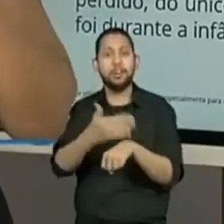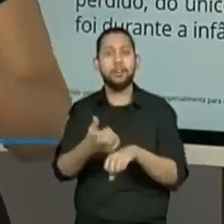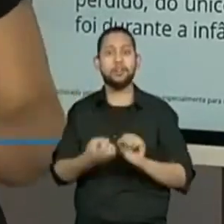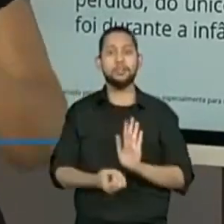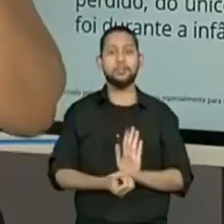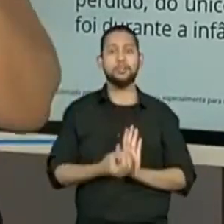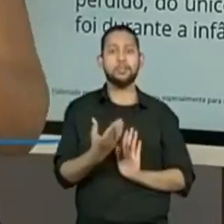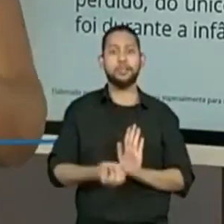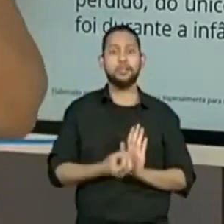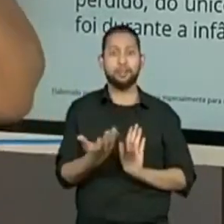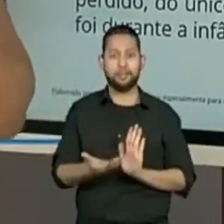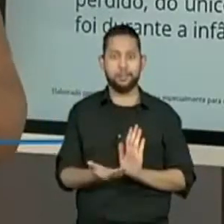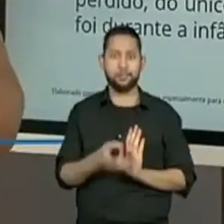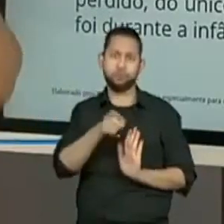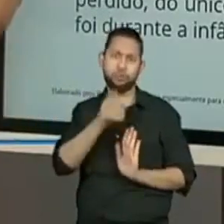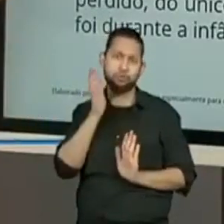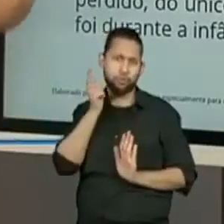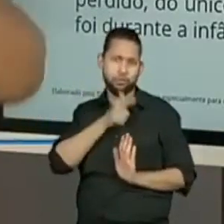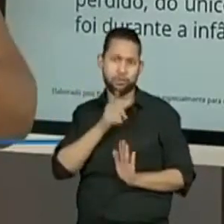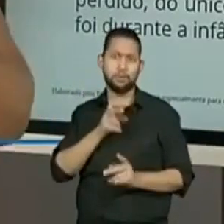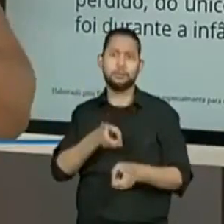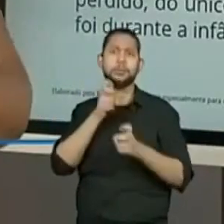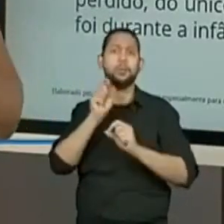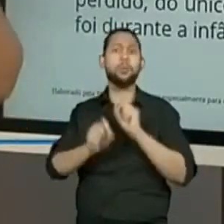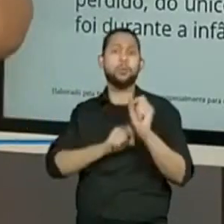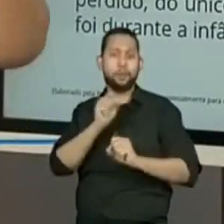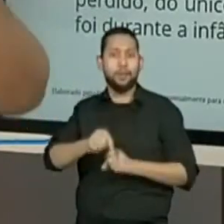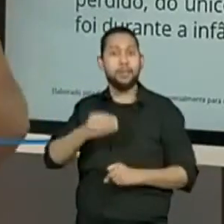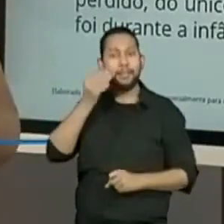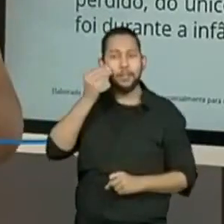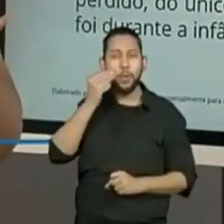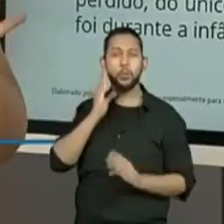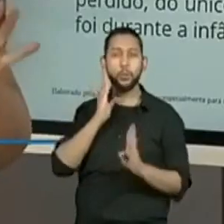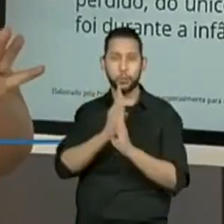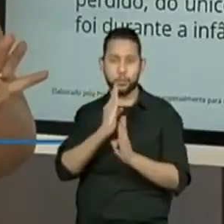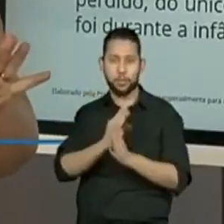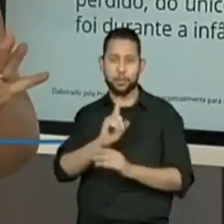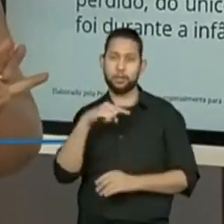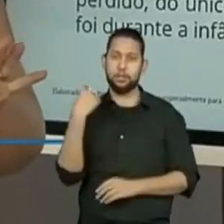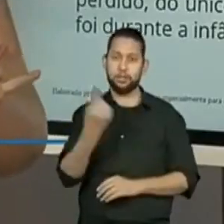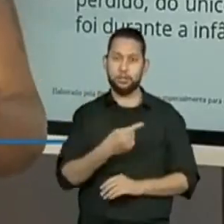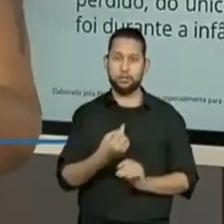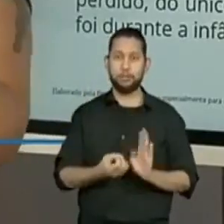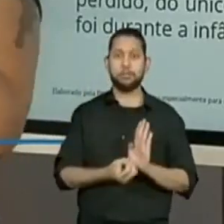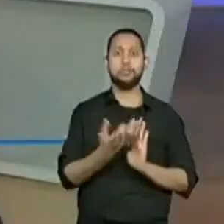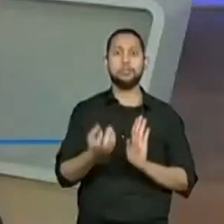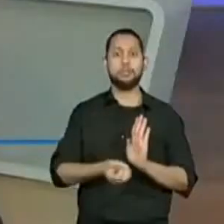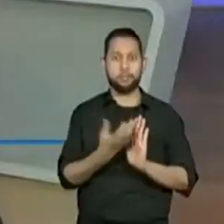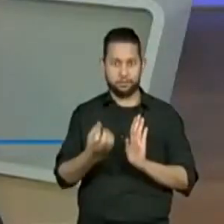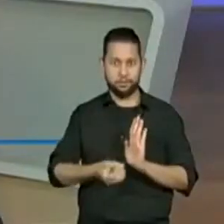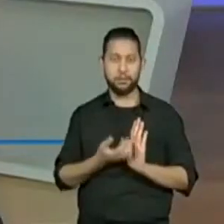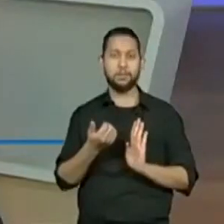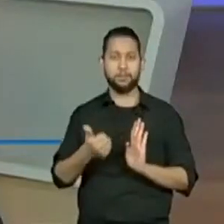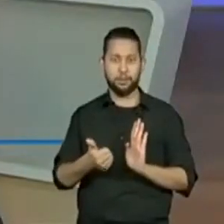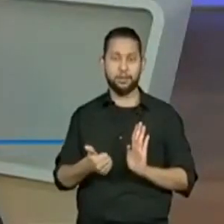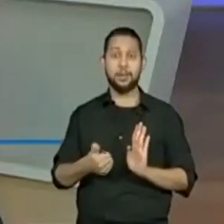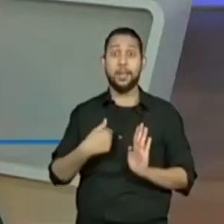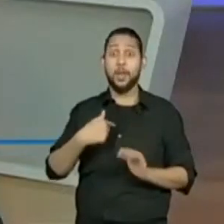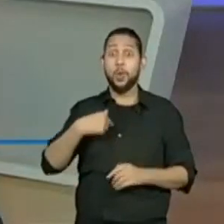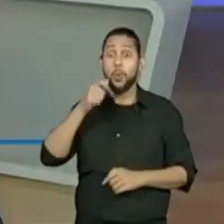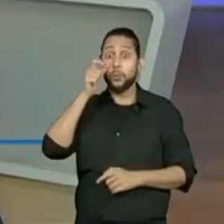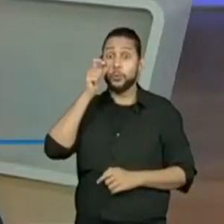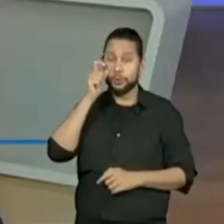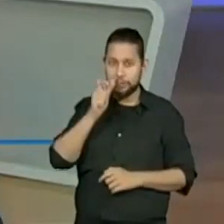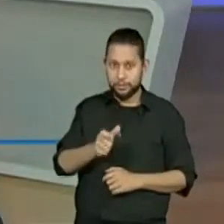já com ideias de como será, tentando adivinhar como será o nosso sarau no fim da sequência. Mas eu achei interessante.